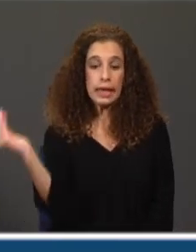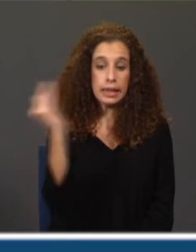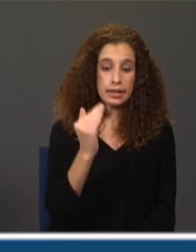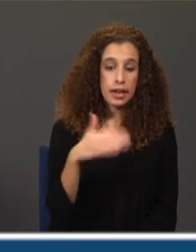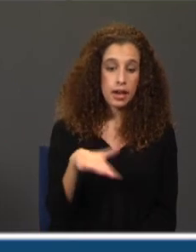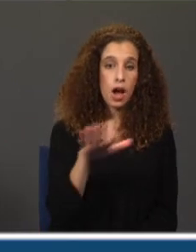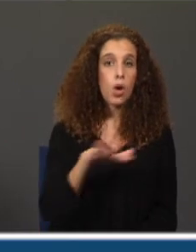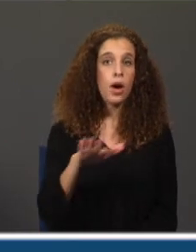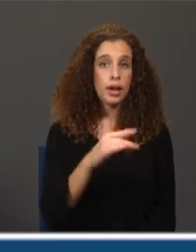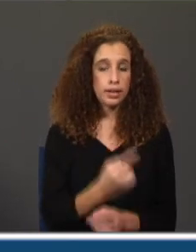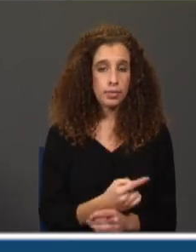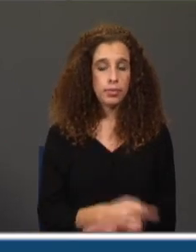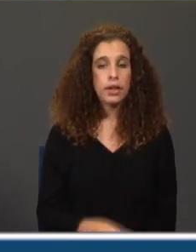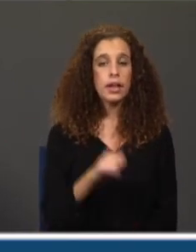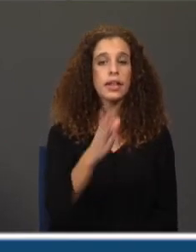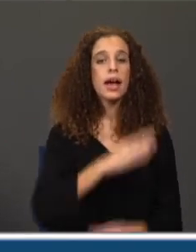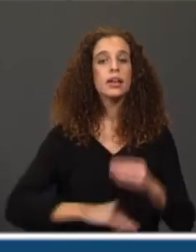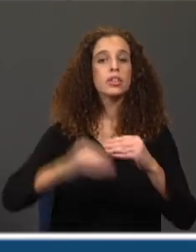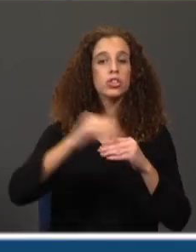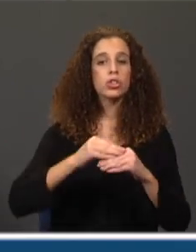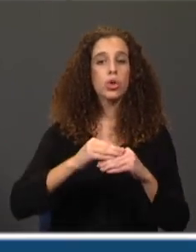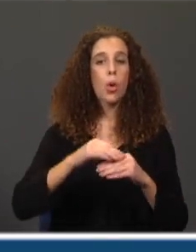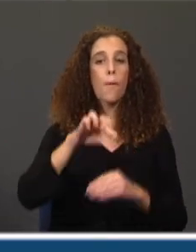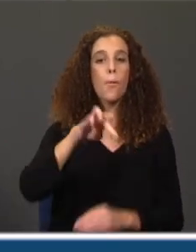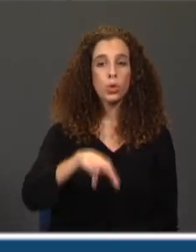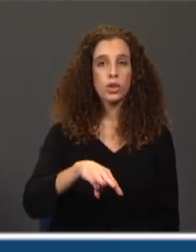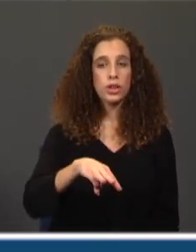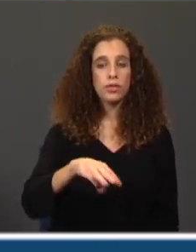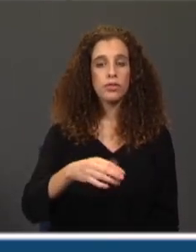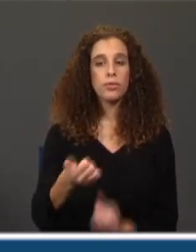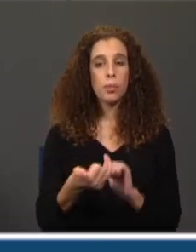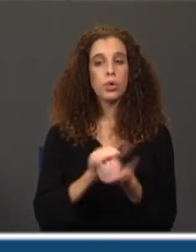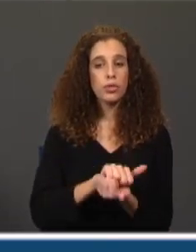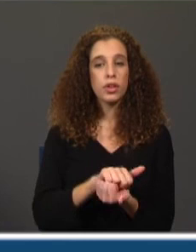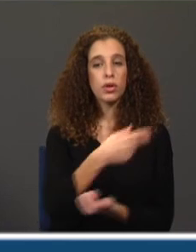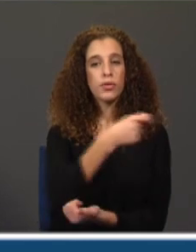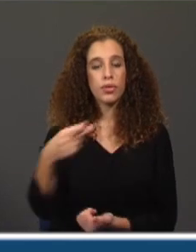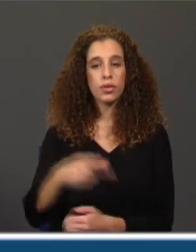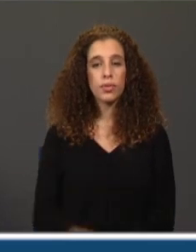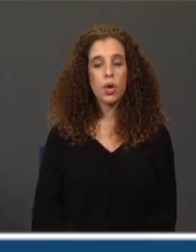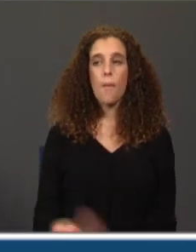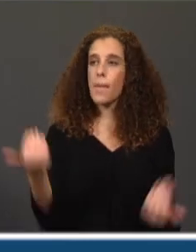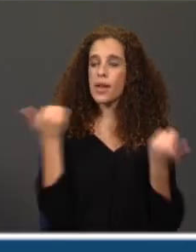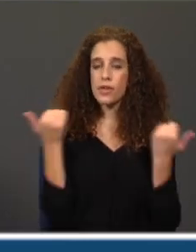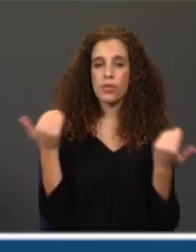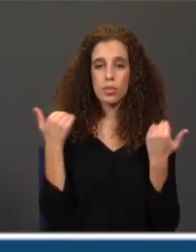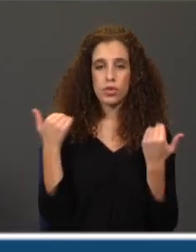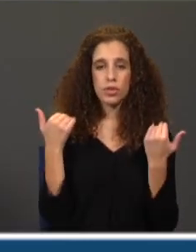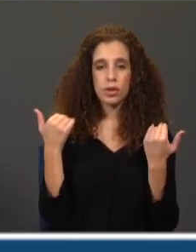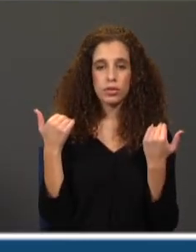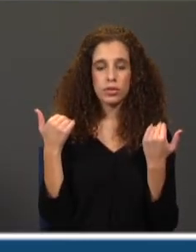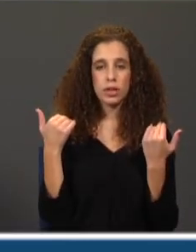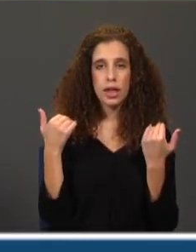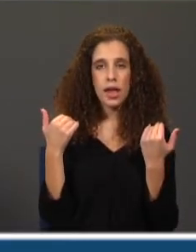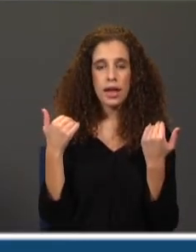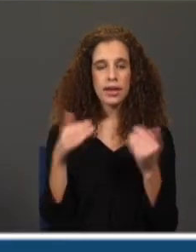lado. E aqui vais ter que acrescentar um modificador de frase. Isto é, uma informação que é talvez